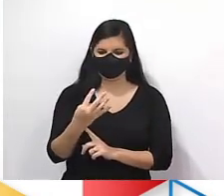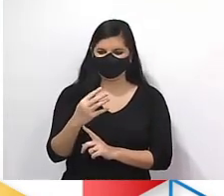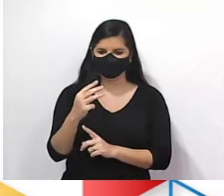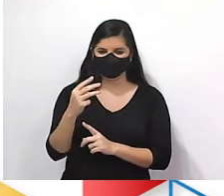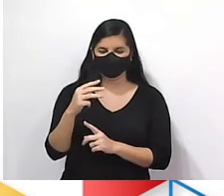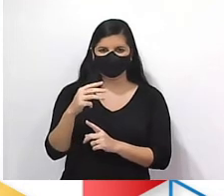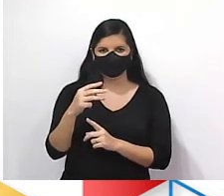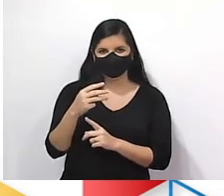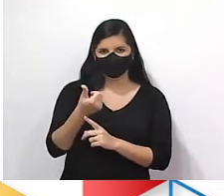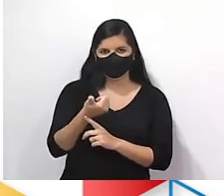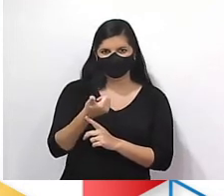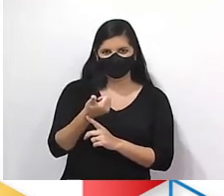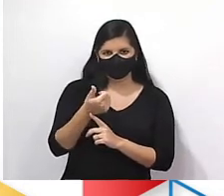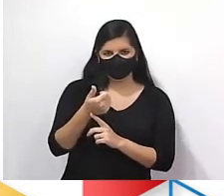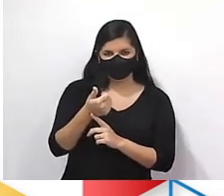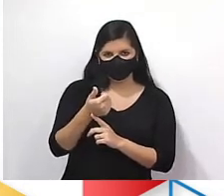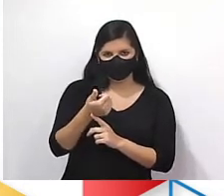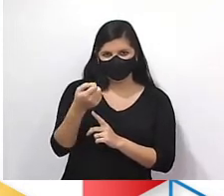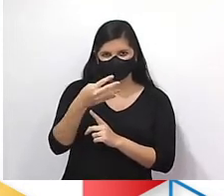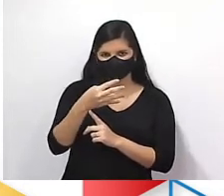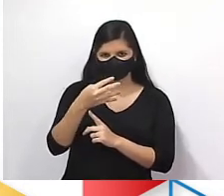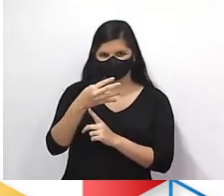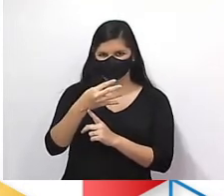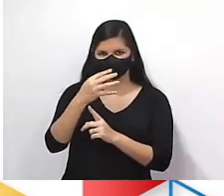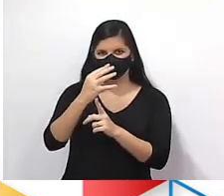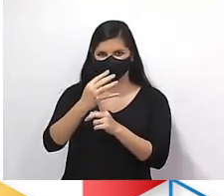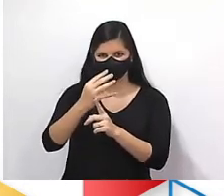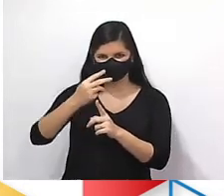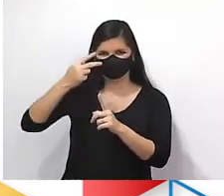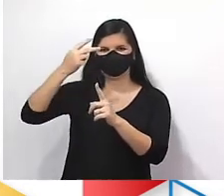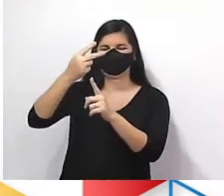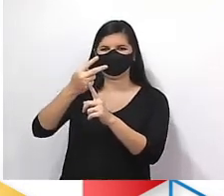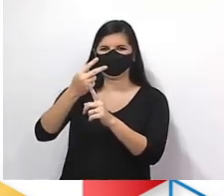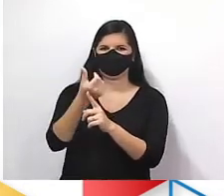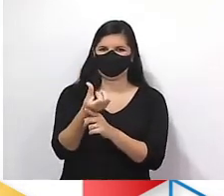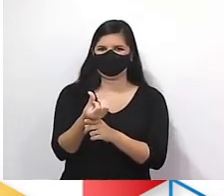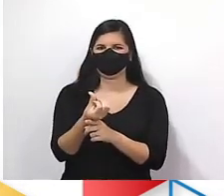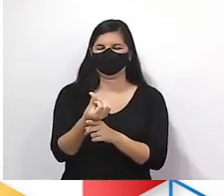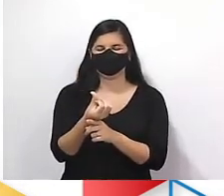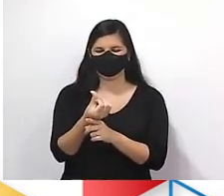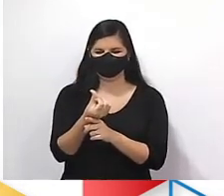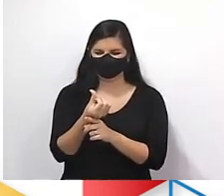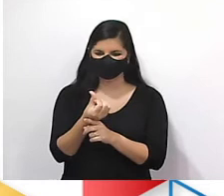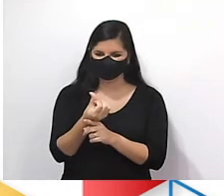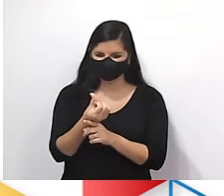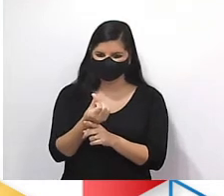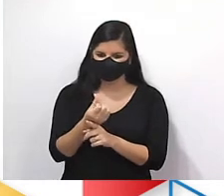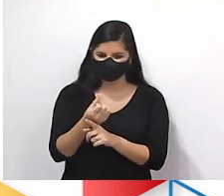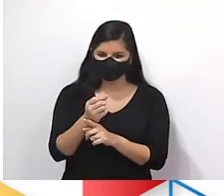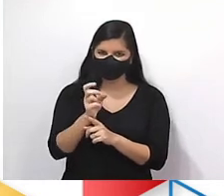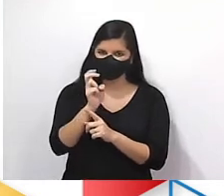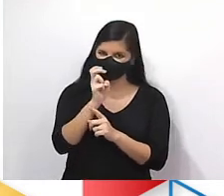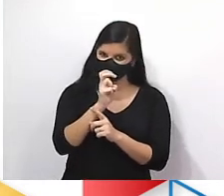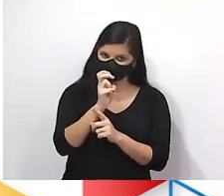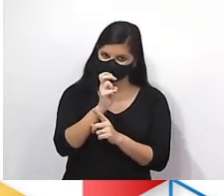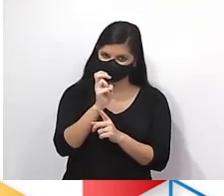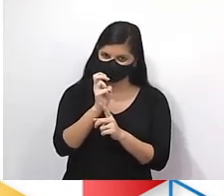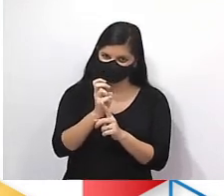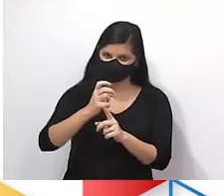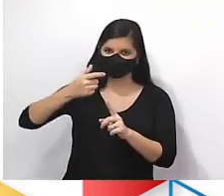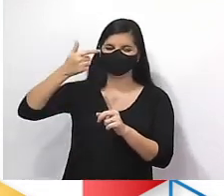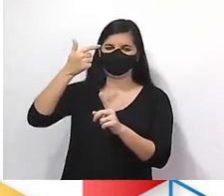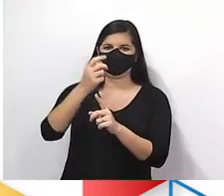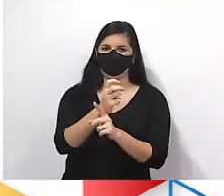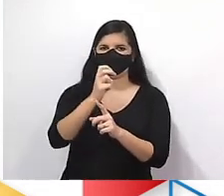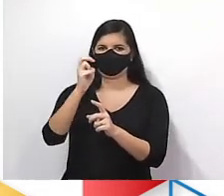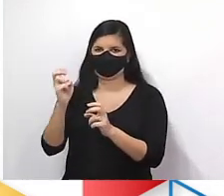terceiro vai ser o próprio 4, que 4 ao quadrado vai dar 16. O próximo vai ser o 5, porque 5 vezes